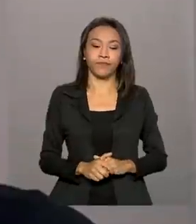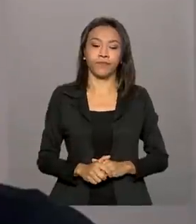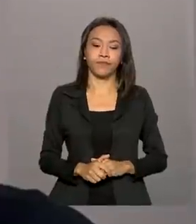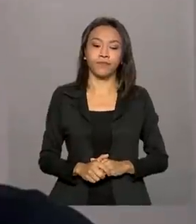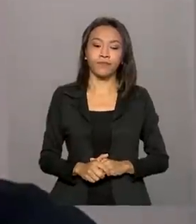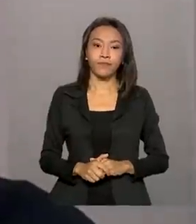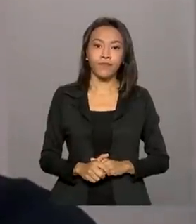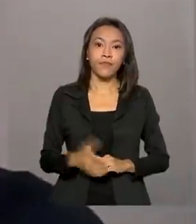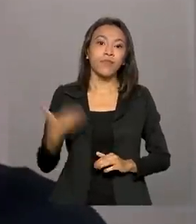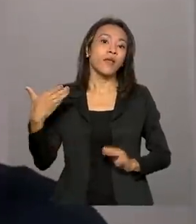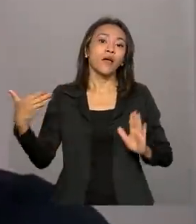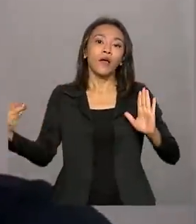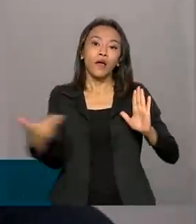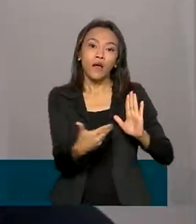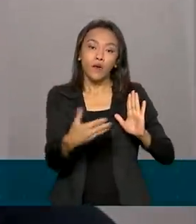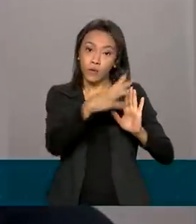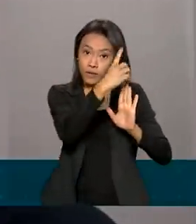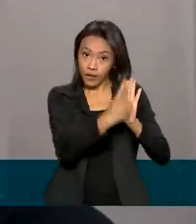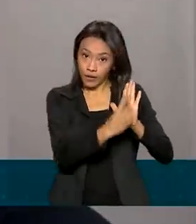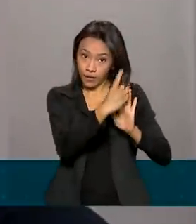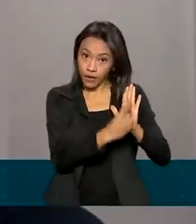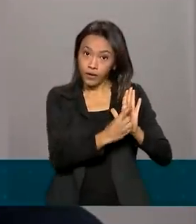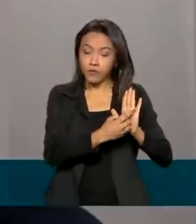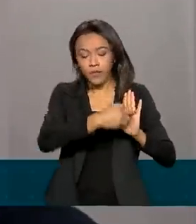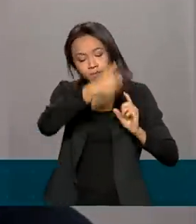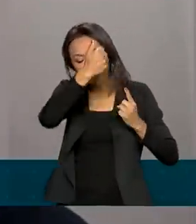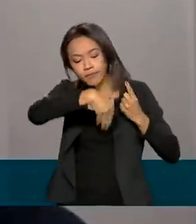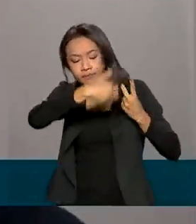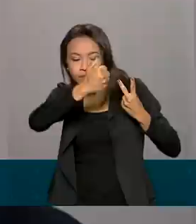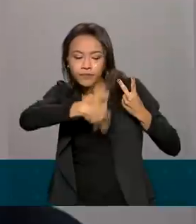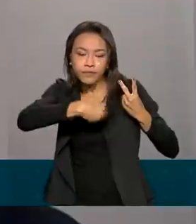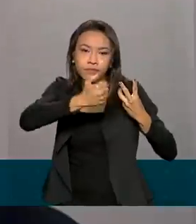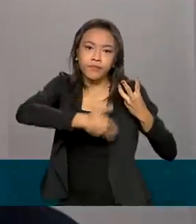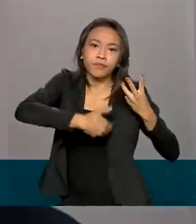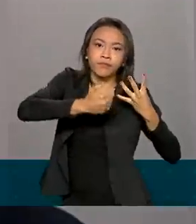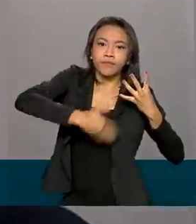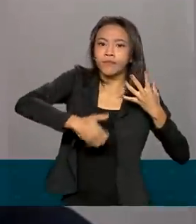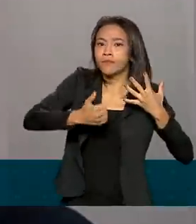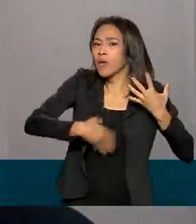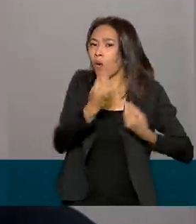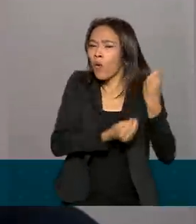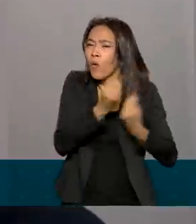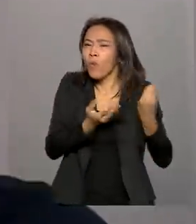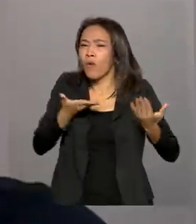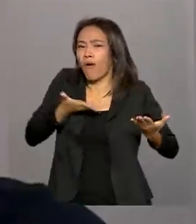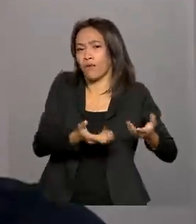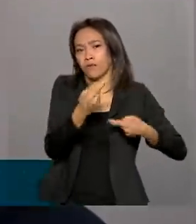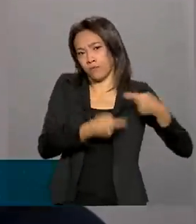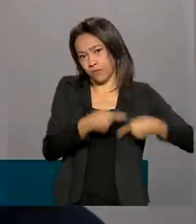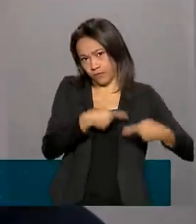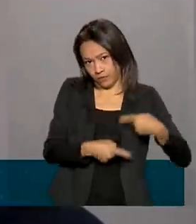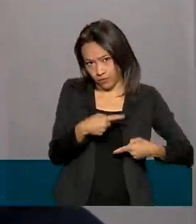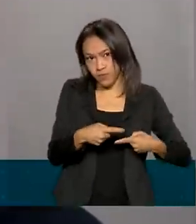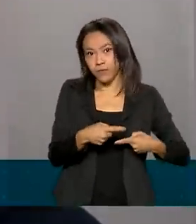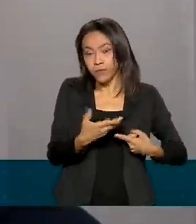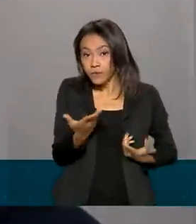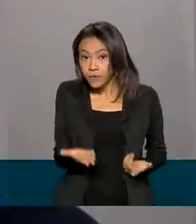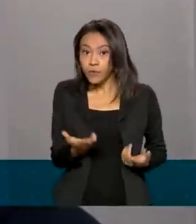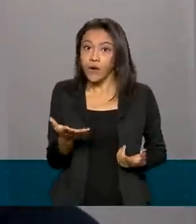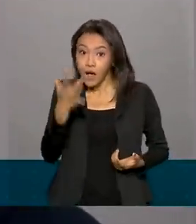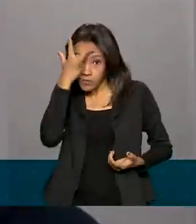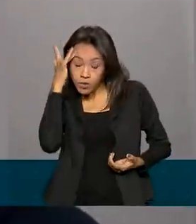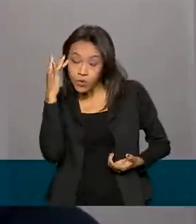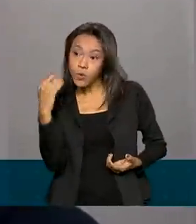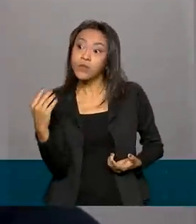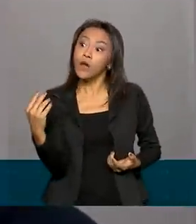O decreto, ele regulamenta toda a dinâmica de funcionamento dessa política. Então, as pessoas vão poder